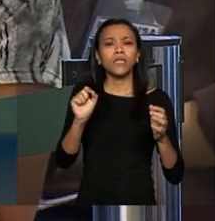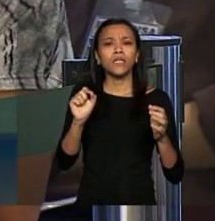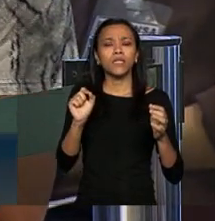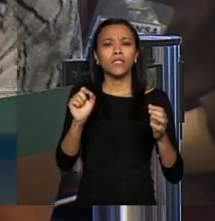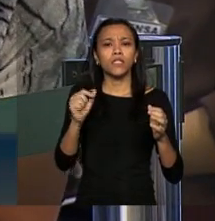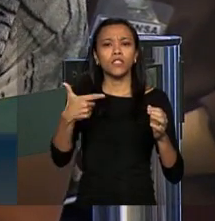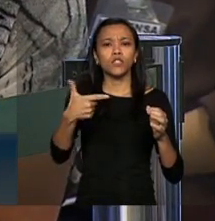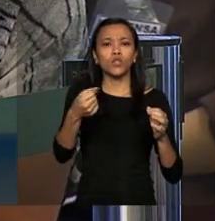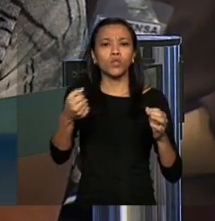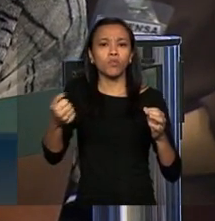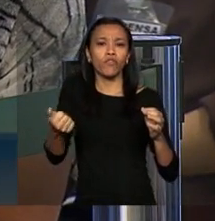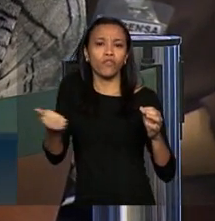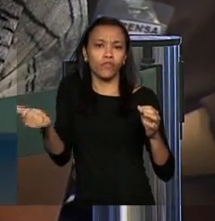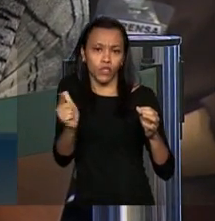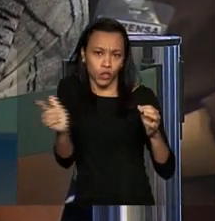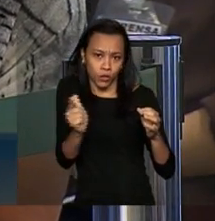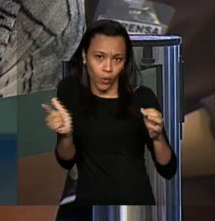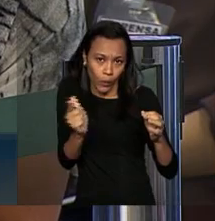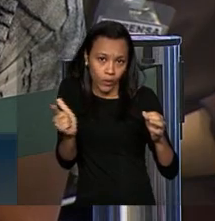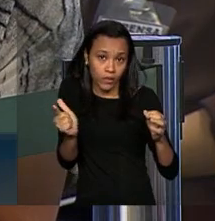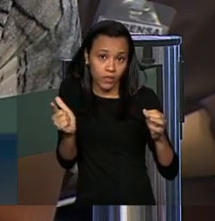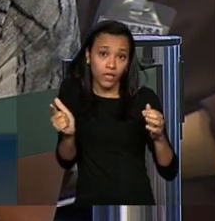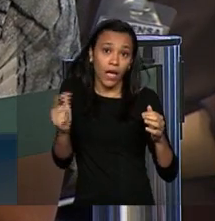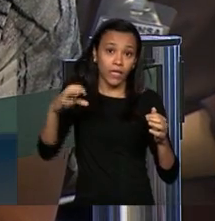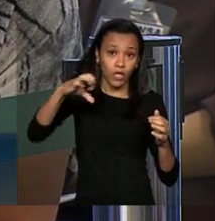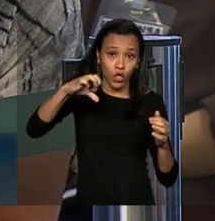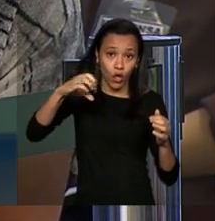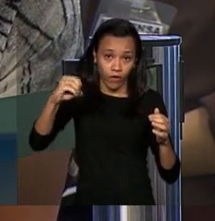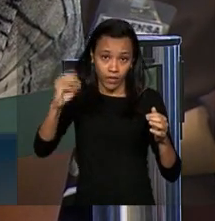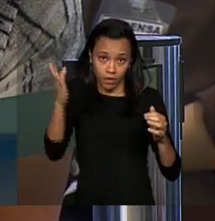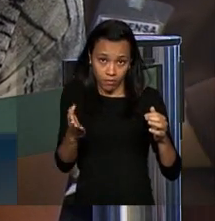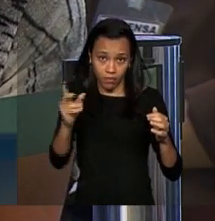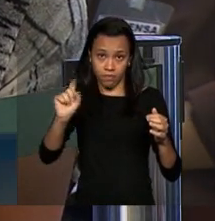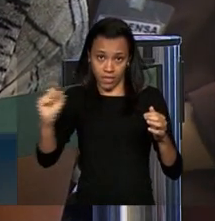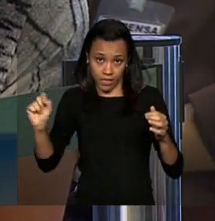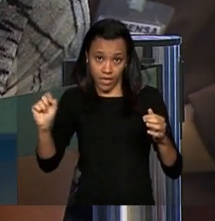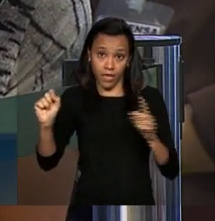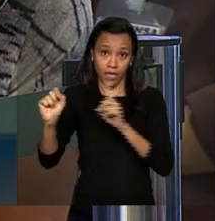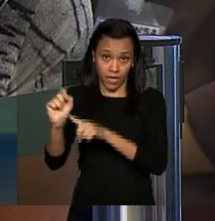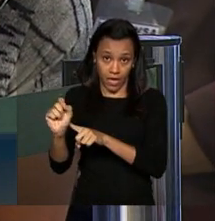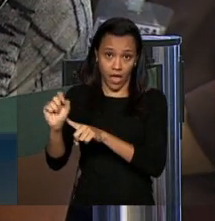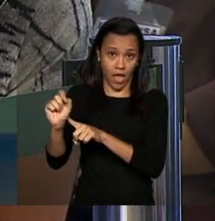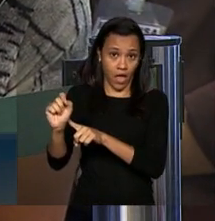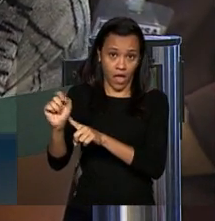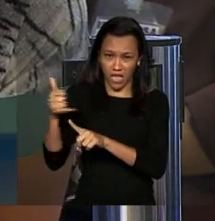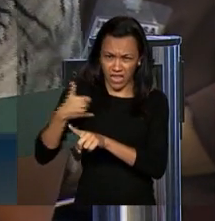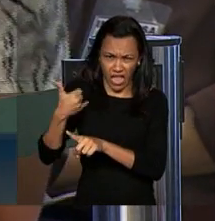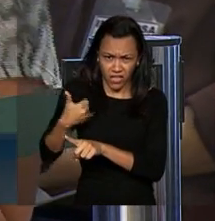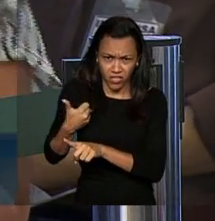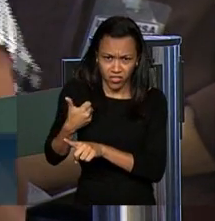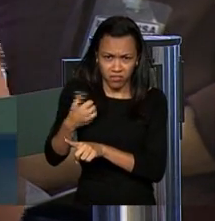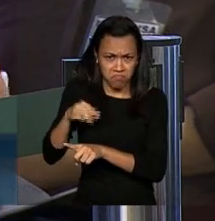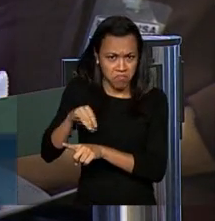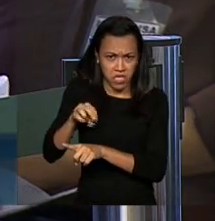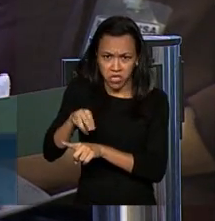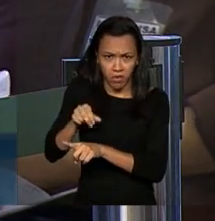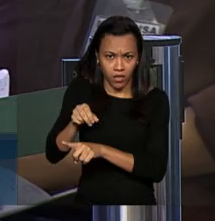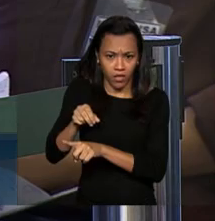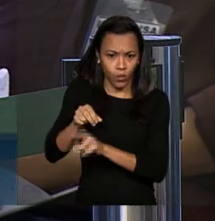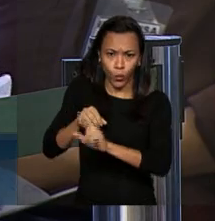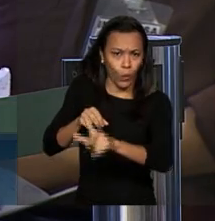2022 você teria esse 90 barra 100 que seria uma idade mínima ou não é isso não é uma idade mínima não é isso